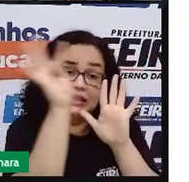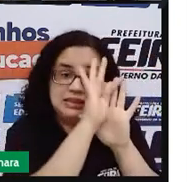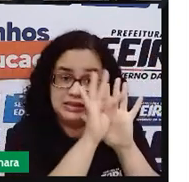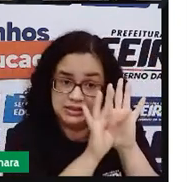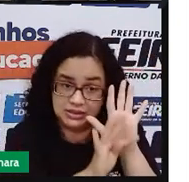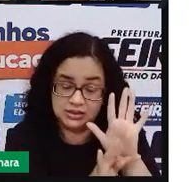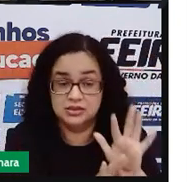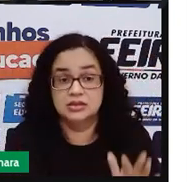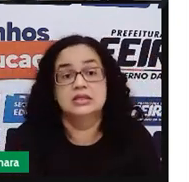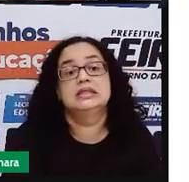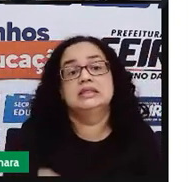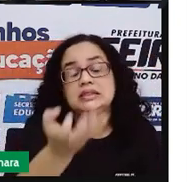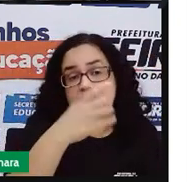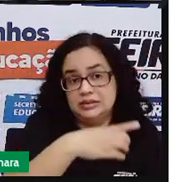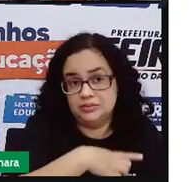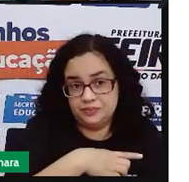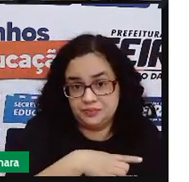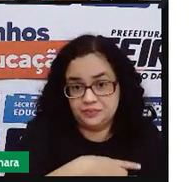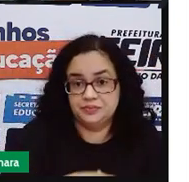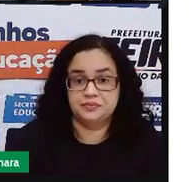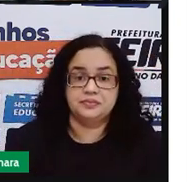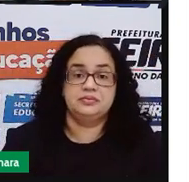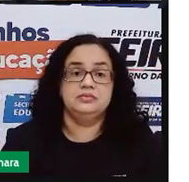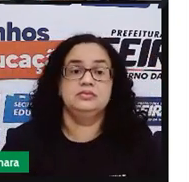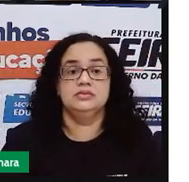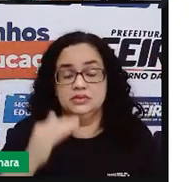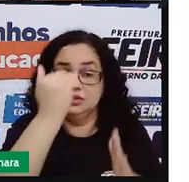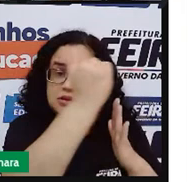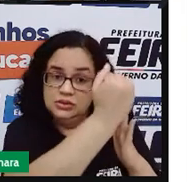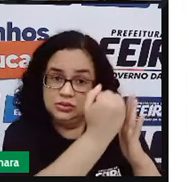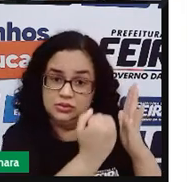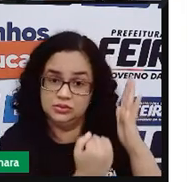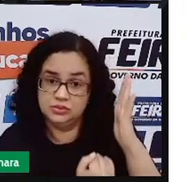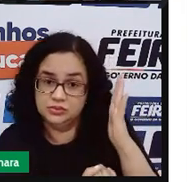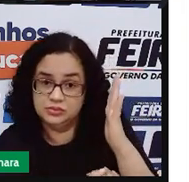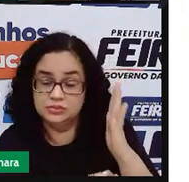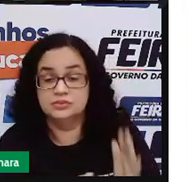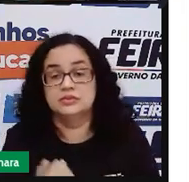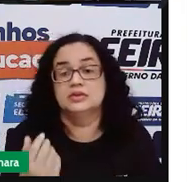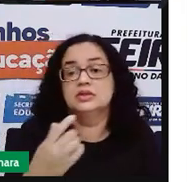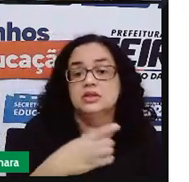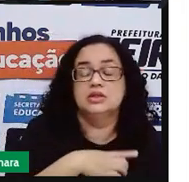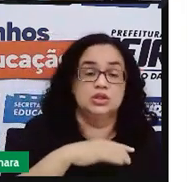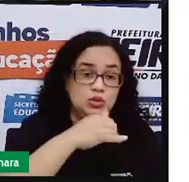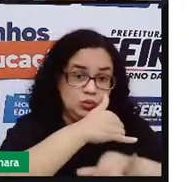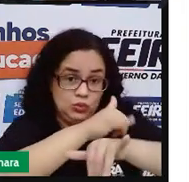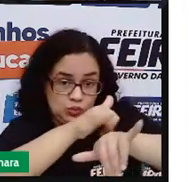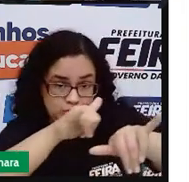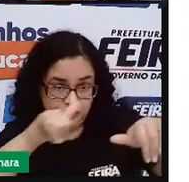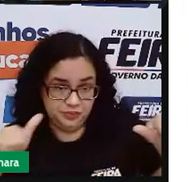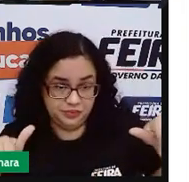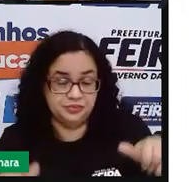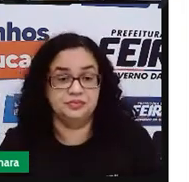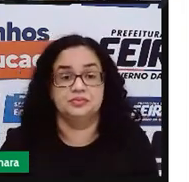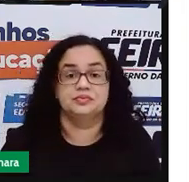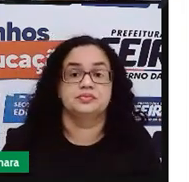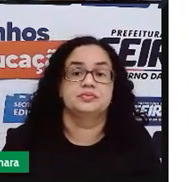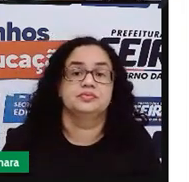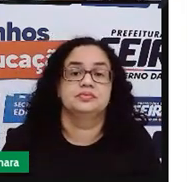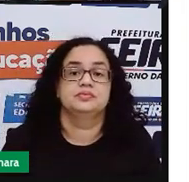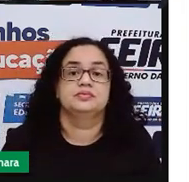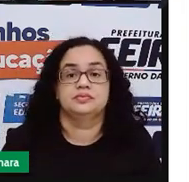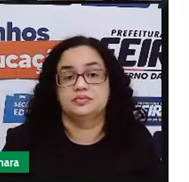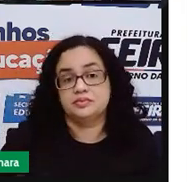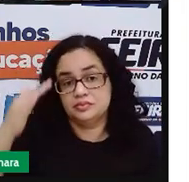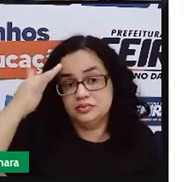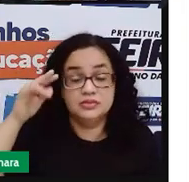querem passar para a gente. E logo abaixo, nós temos o produto. Já